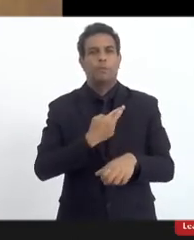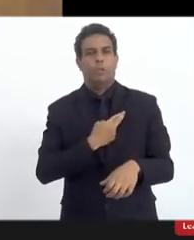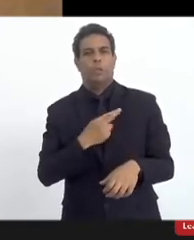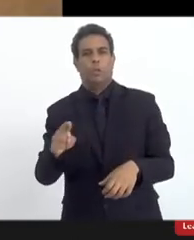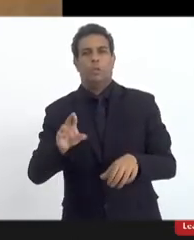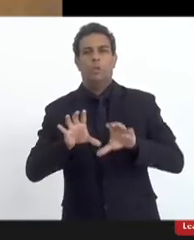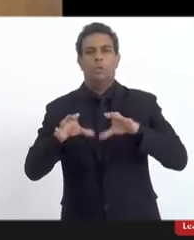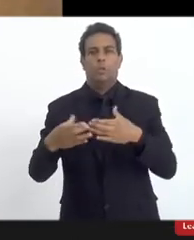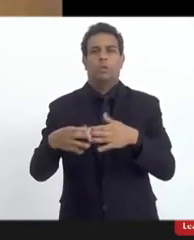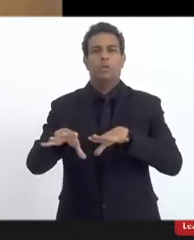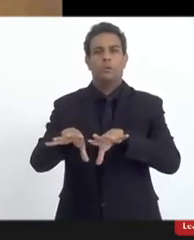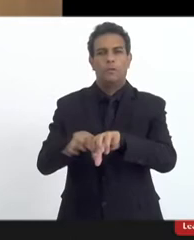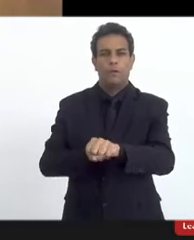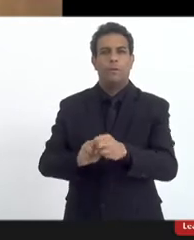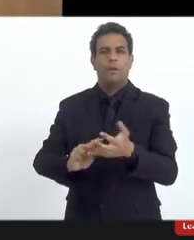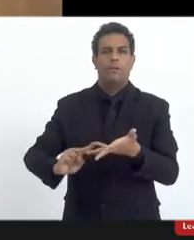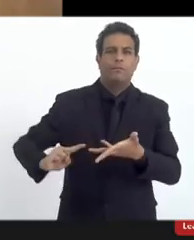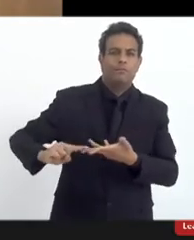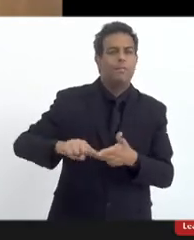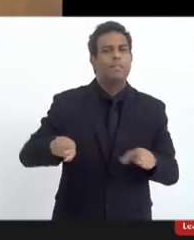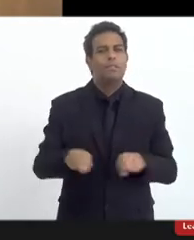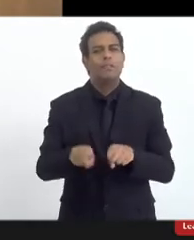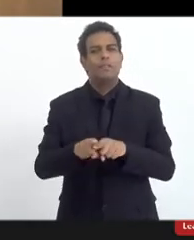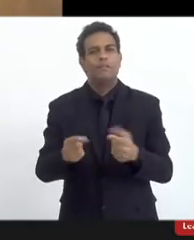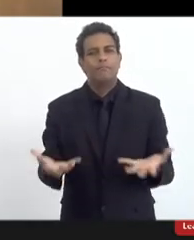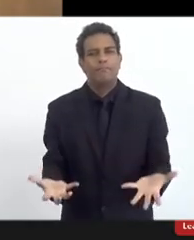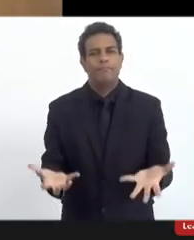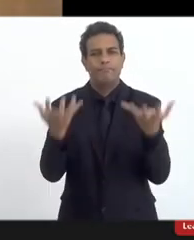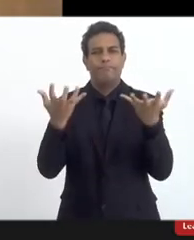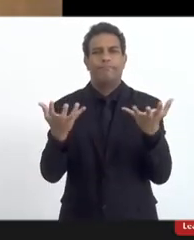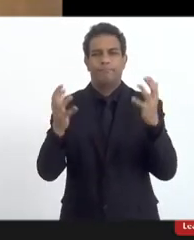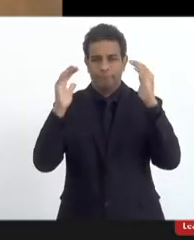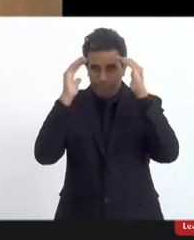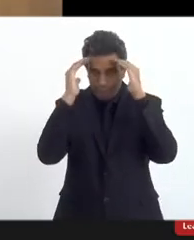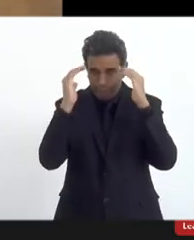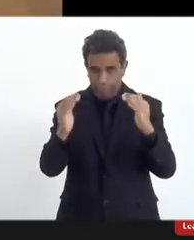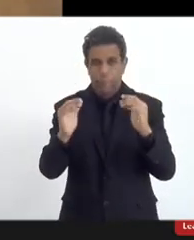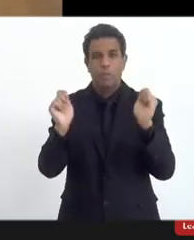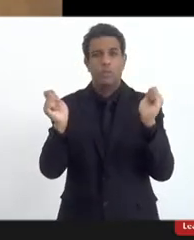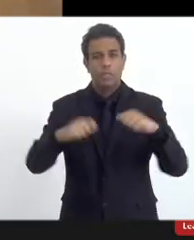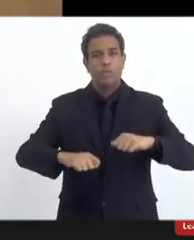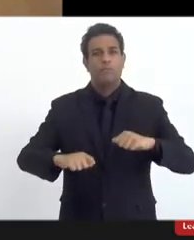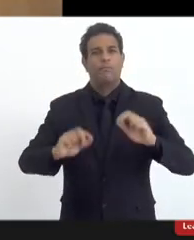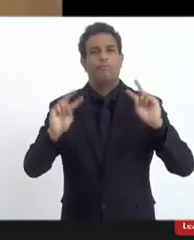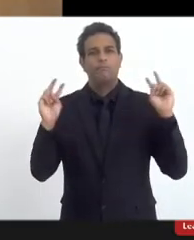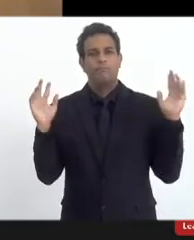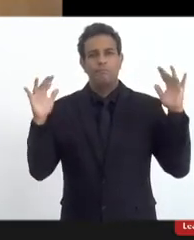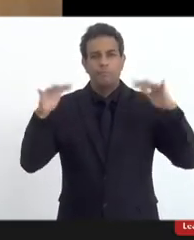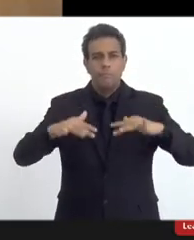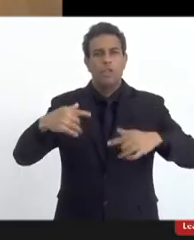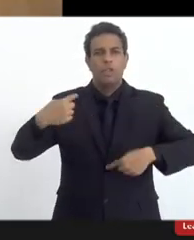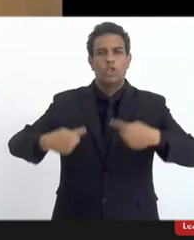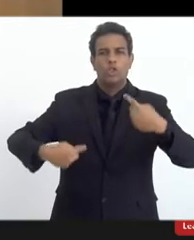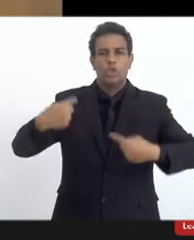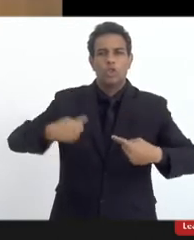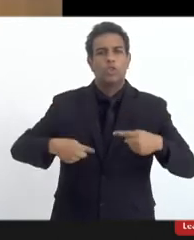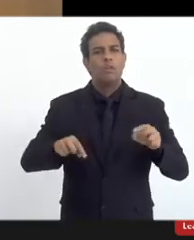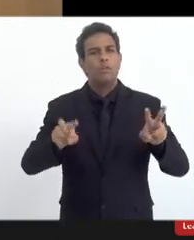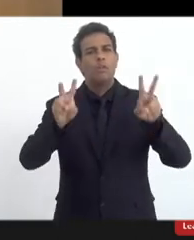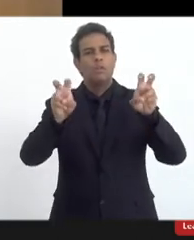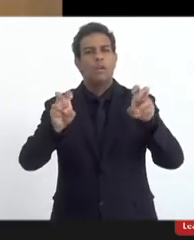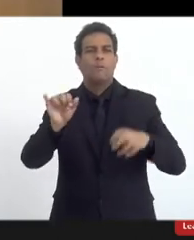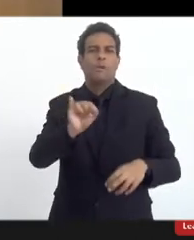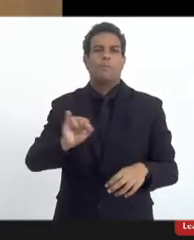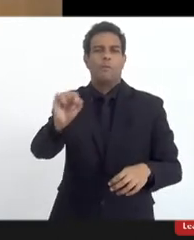formada por vossa excelência e que tem todo mérito. Ela é meritória porque nós viemos aqui para discutir um tema de suma